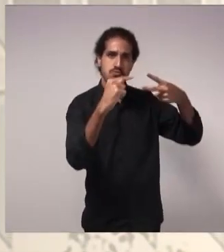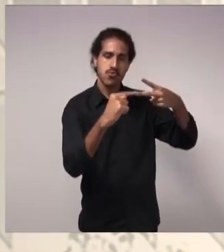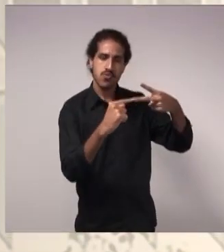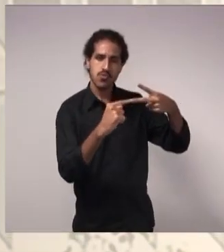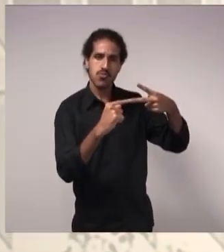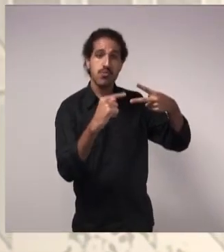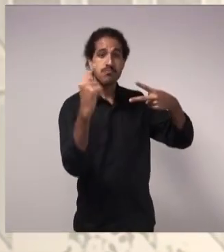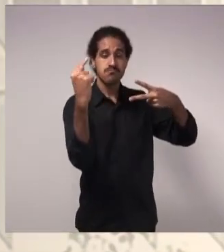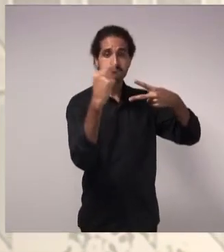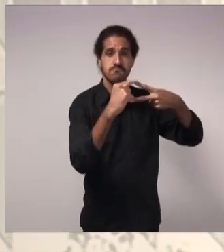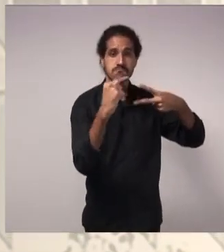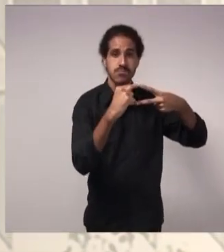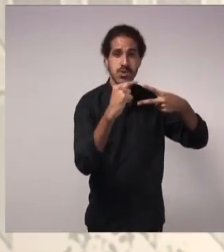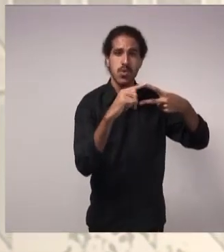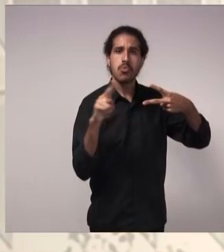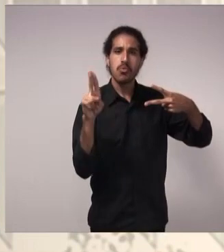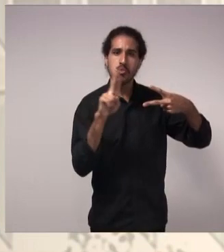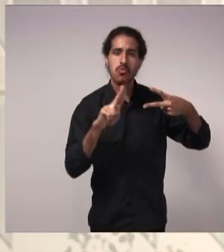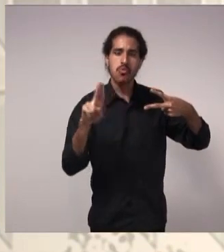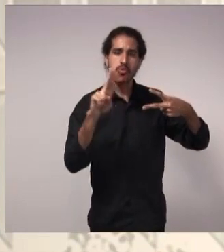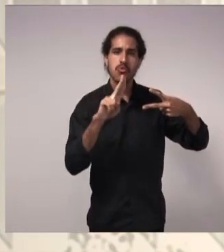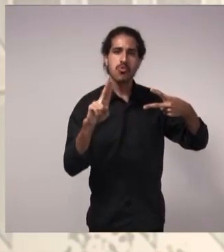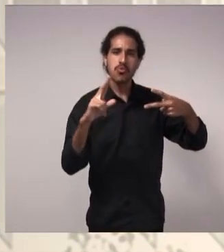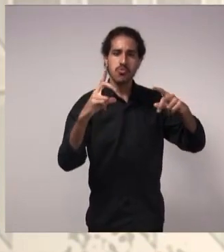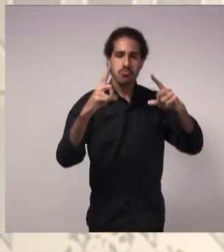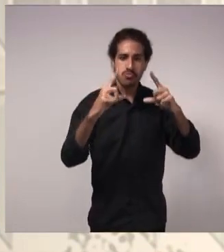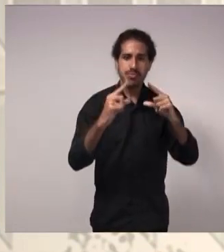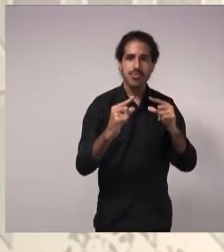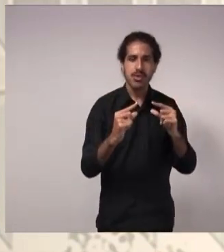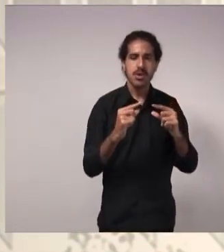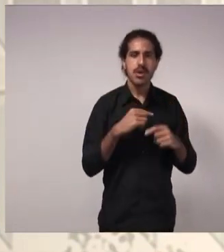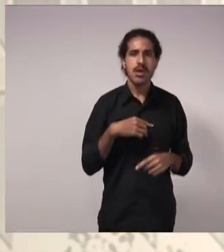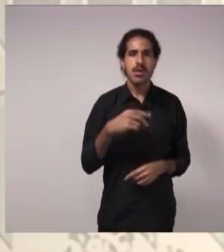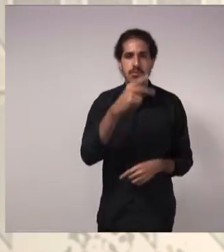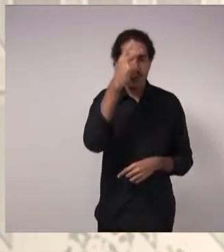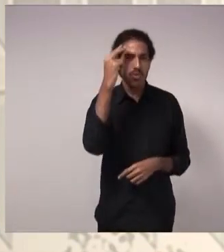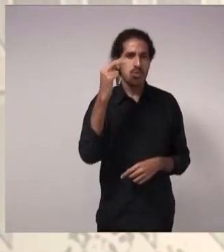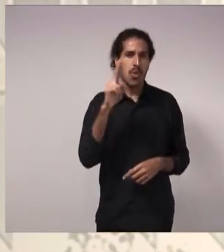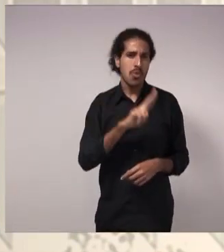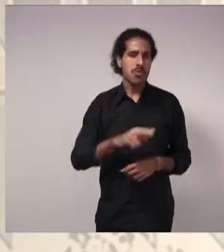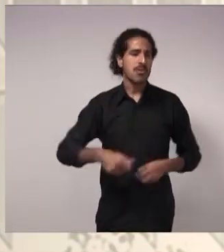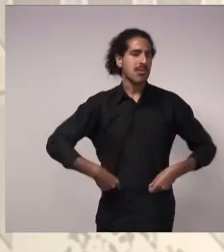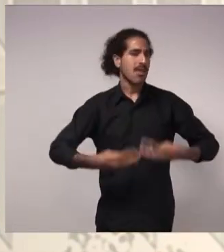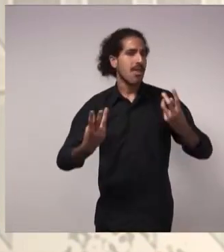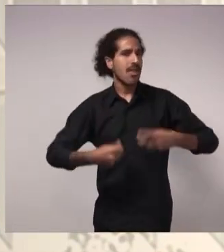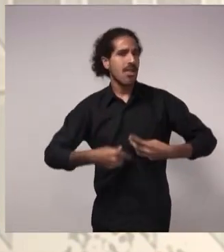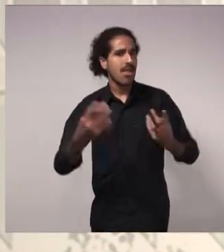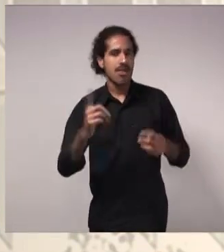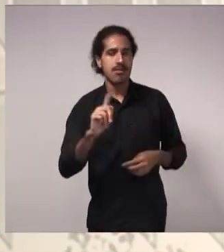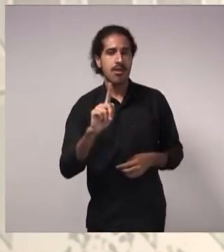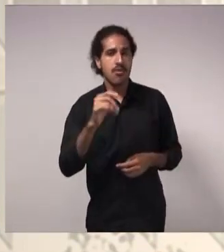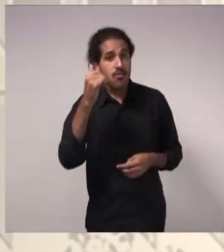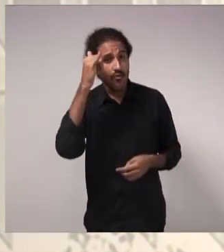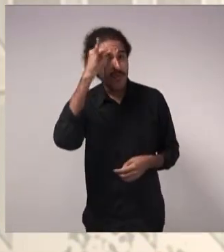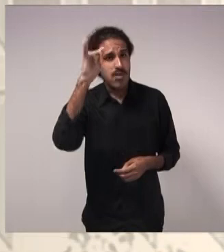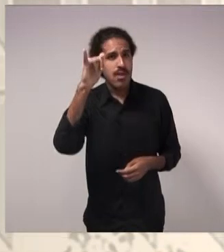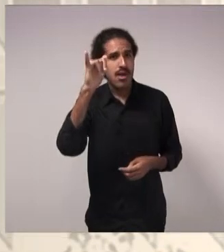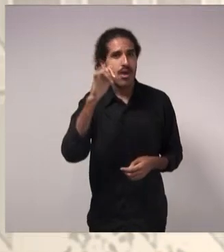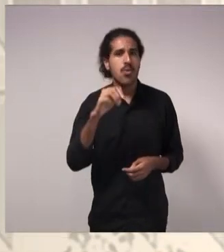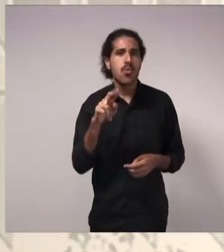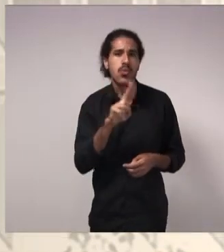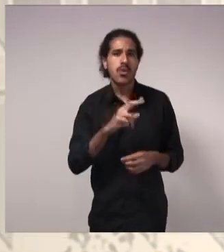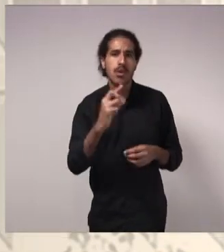A primeira é o uso racional. É reduzir o consumo de água. Então, é trabalhar com equipamentos eficientes,